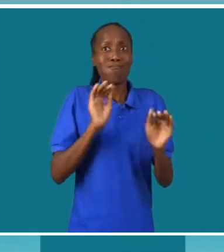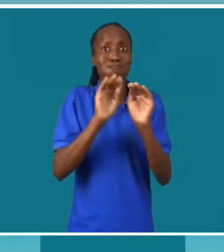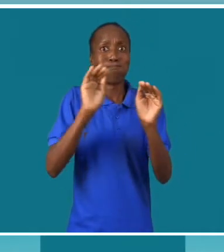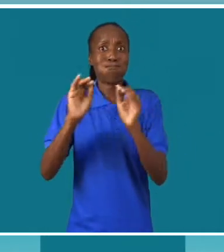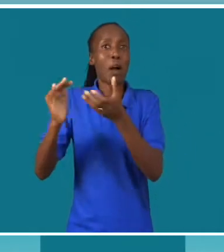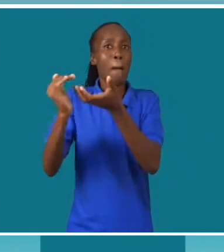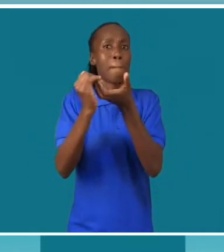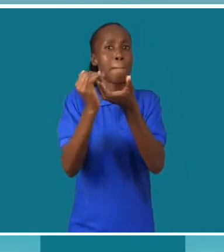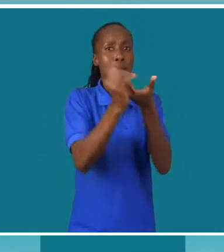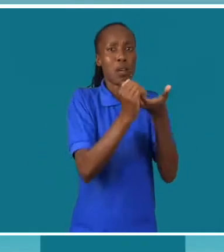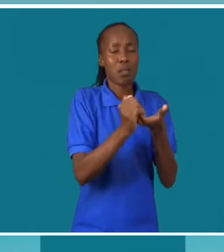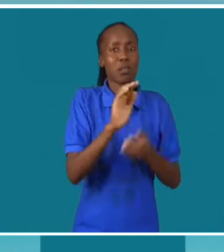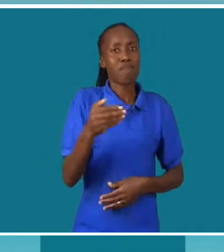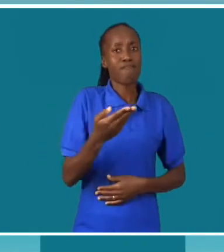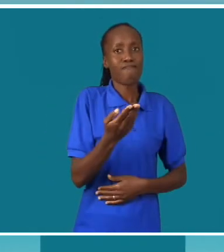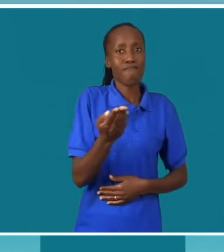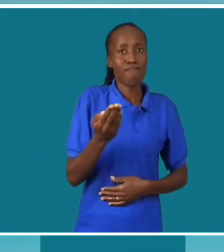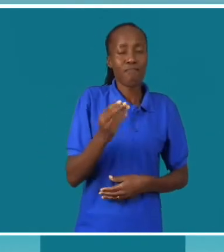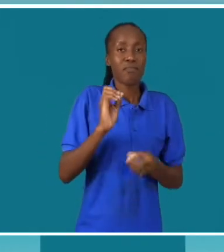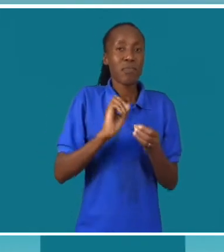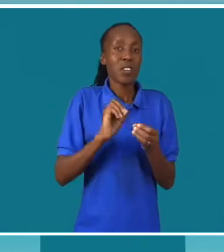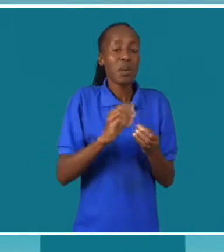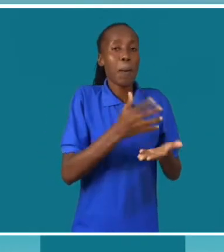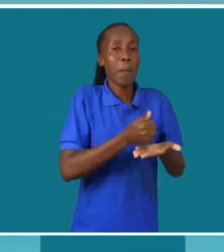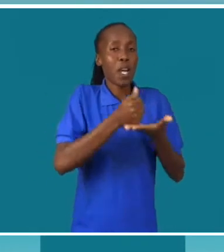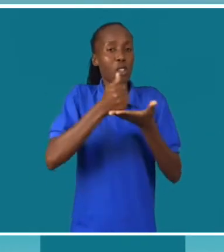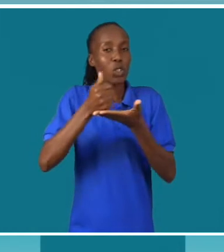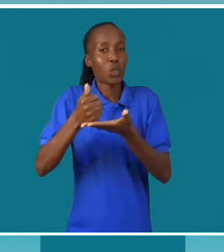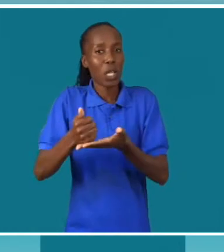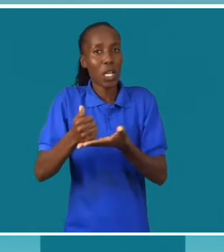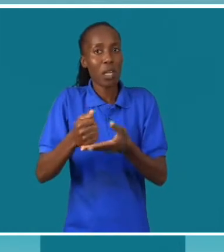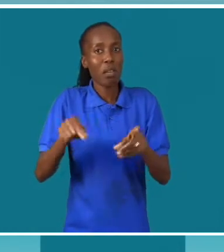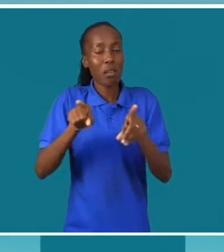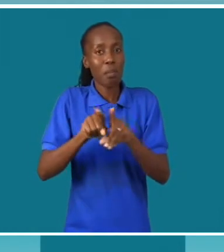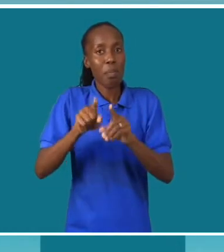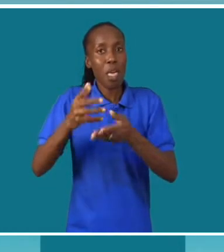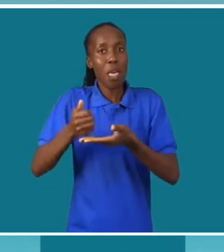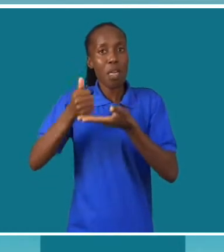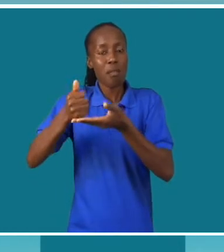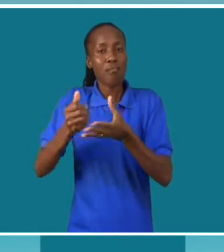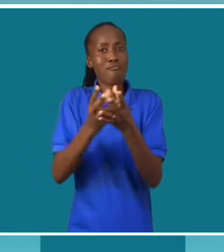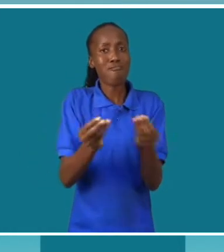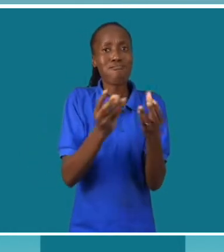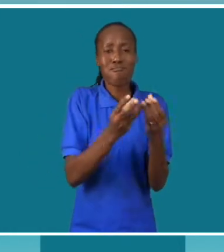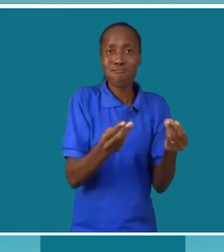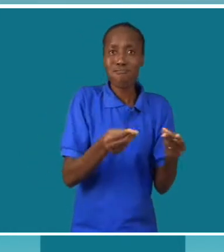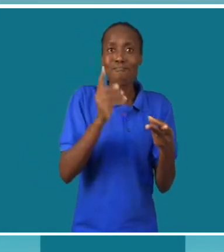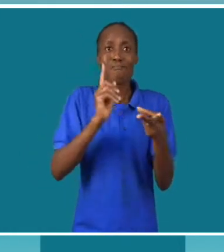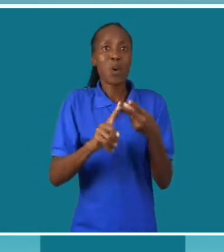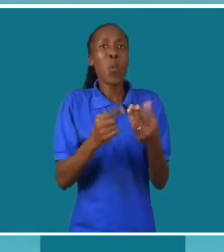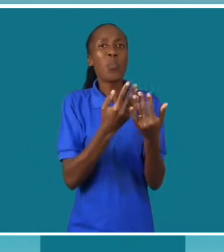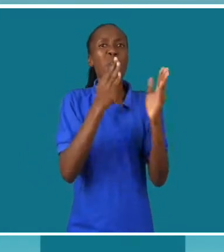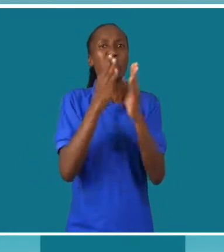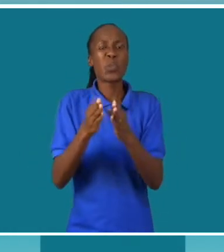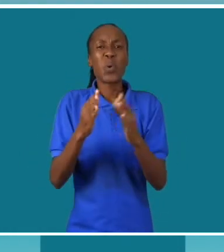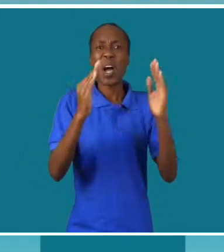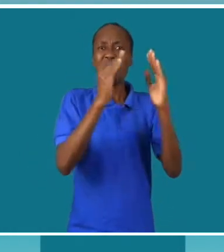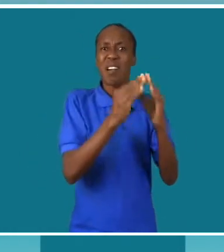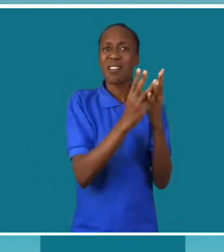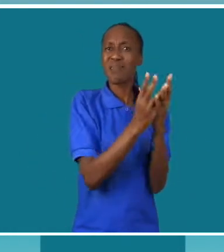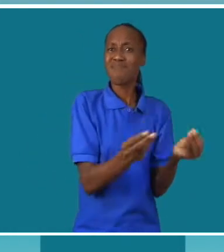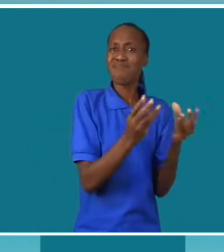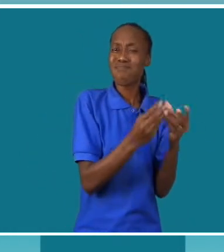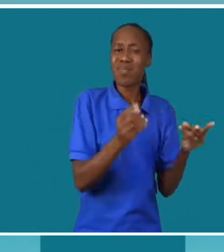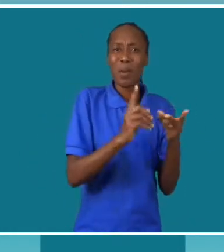parceiros que estão a drenar apoios para prestar apoios também, porque muitos perderam as suas casas, perderam os seus